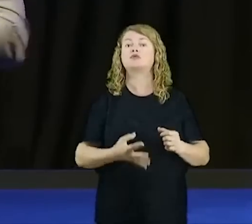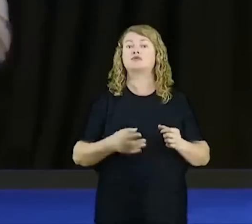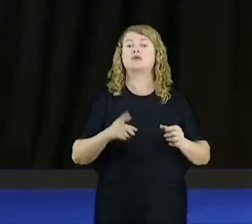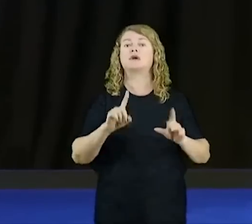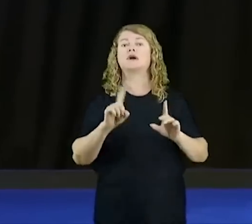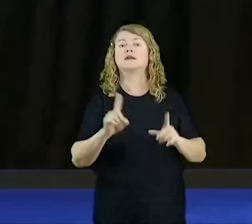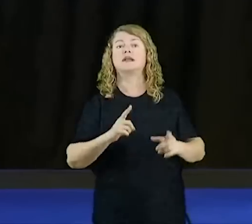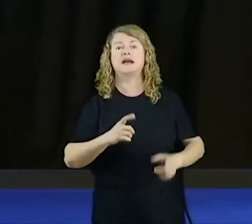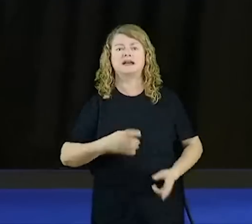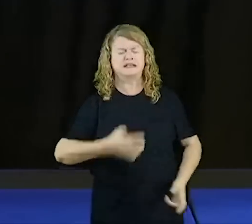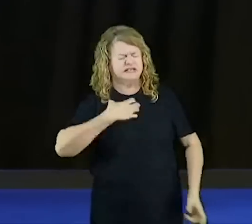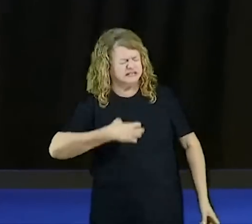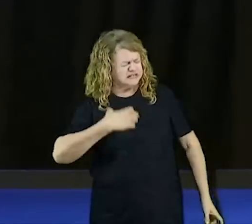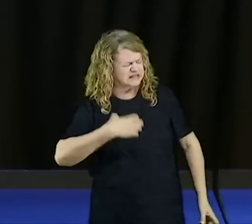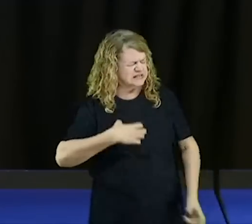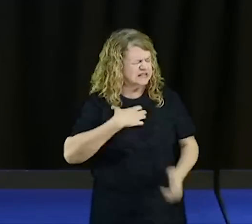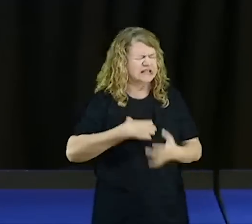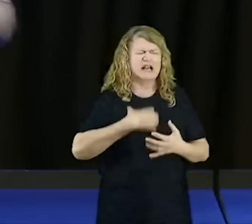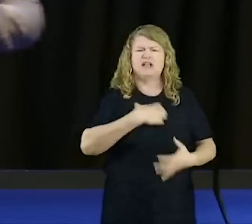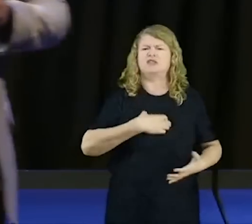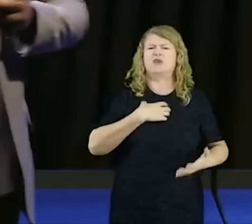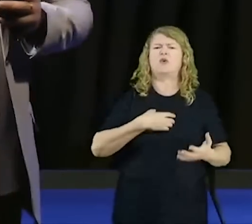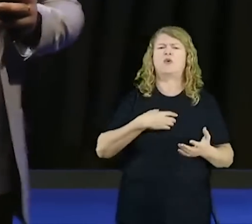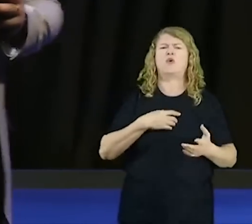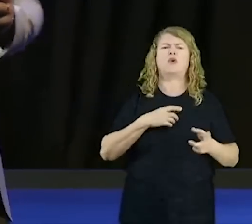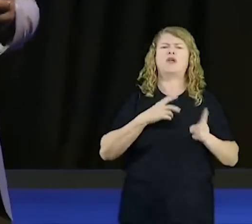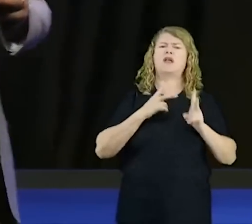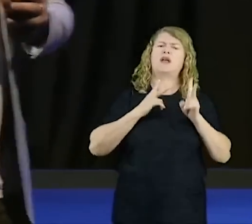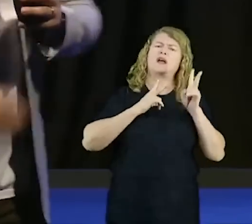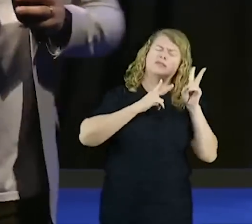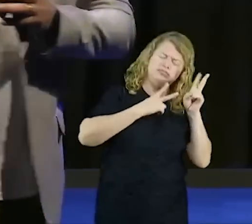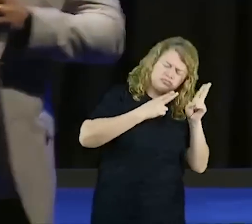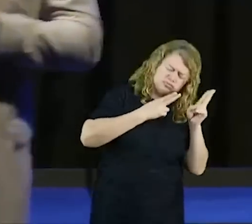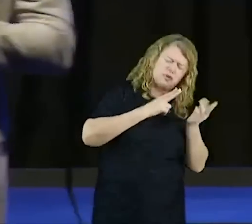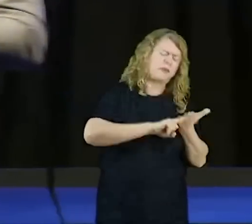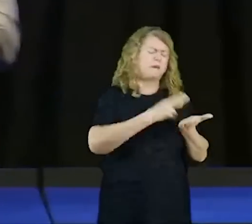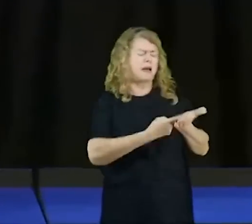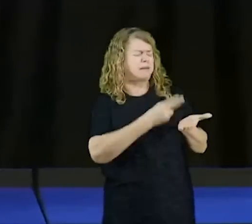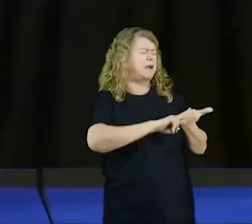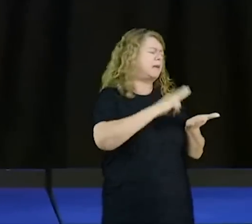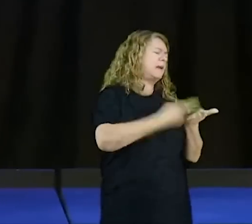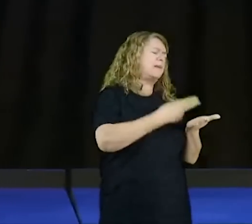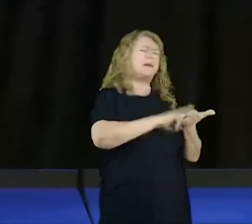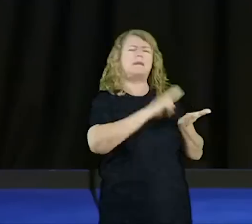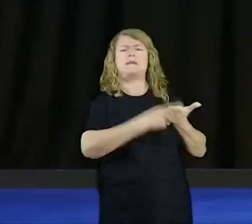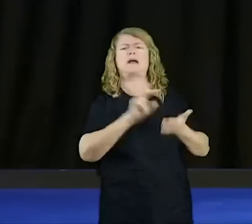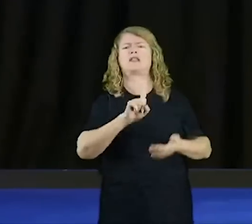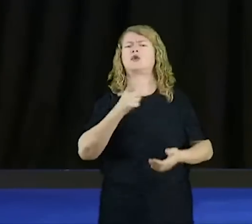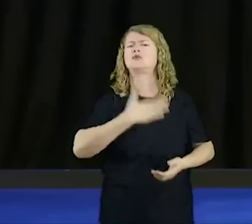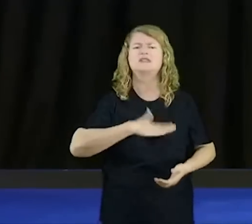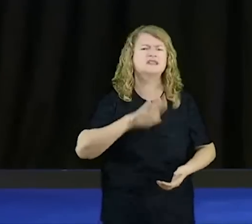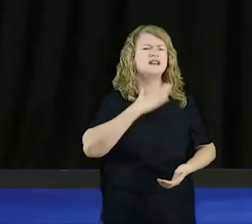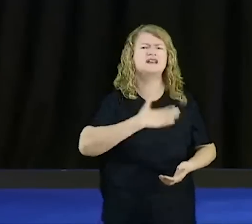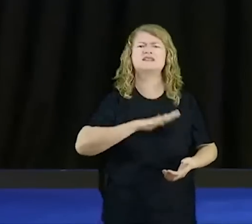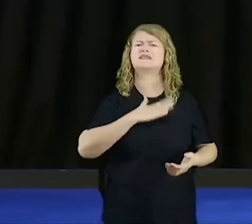você está se irritando, com aquilo que você não podia se irritar, você está vivendo uma vida, longe do propósito do Senhor,